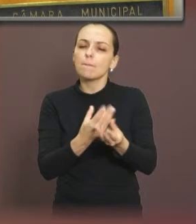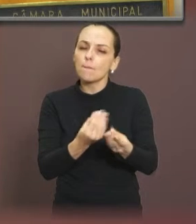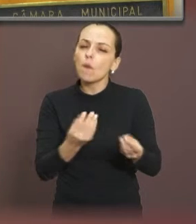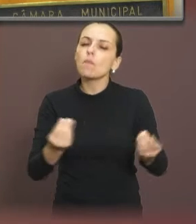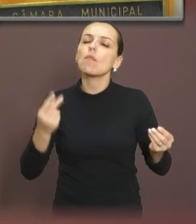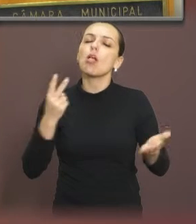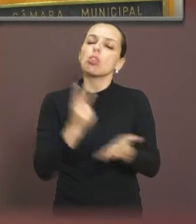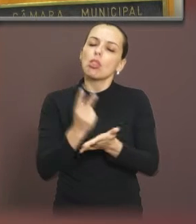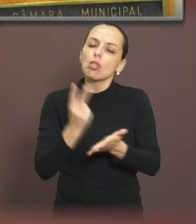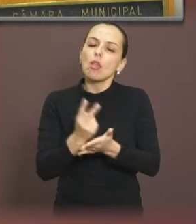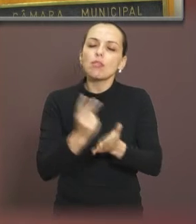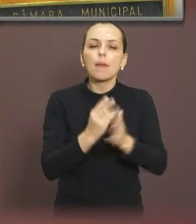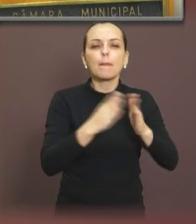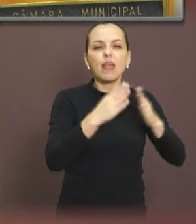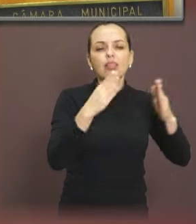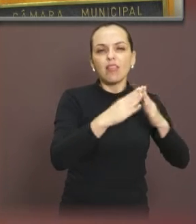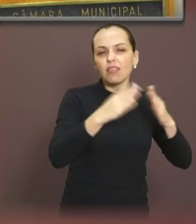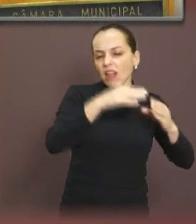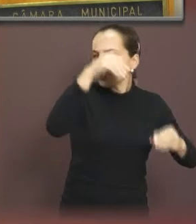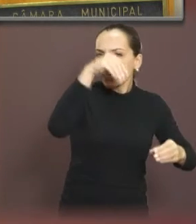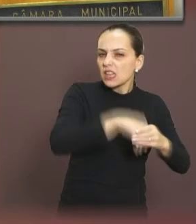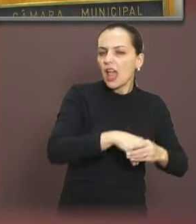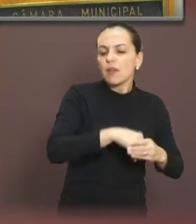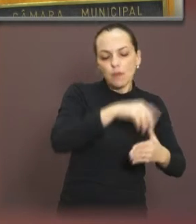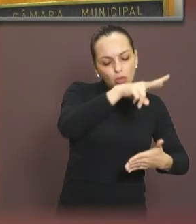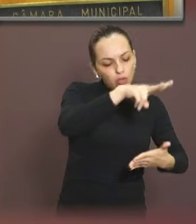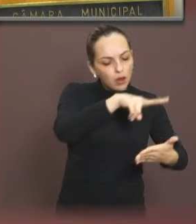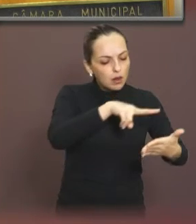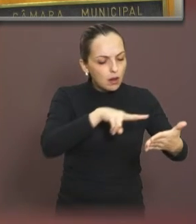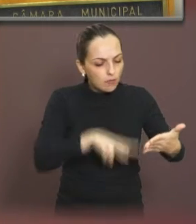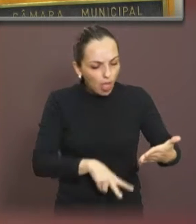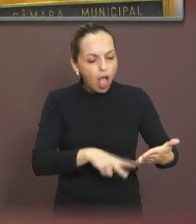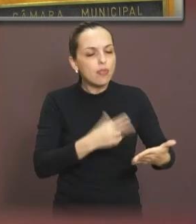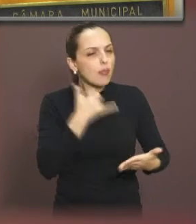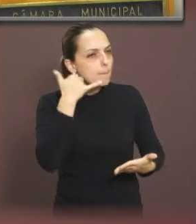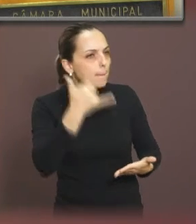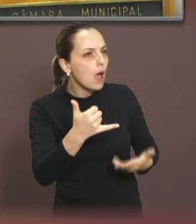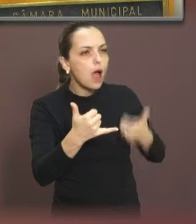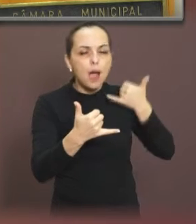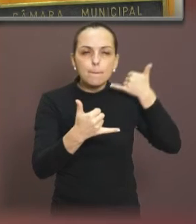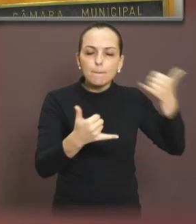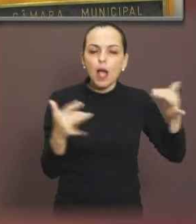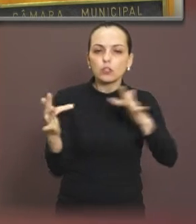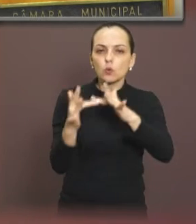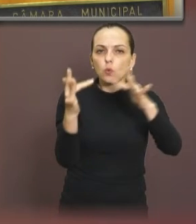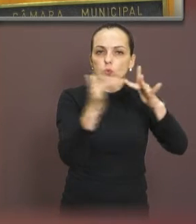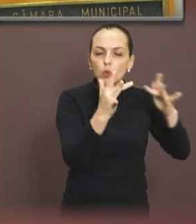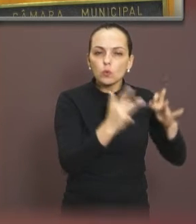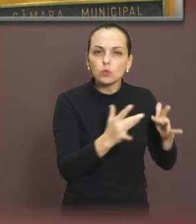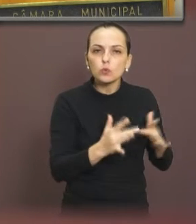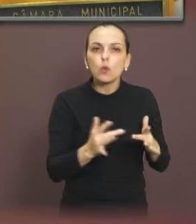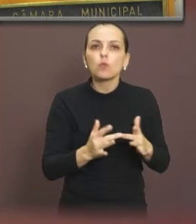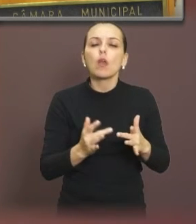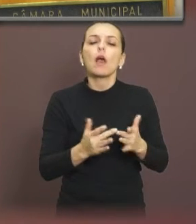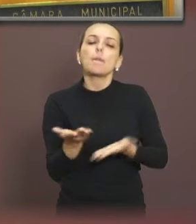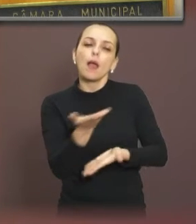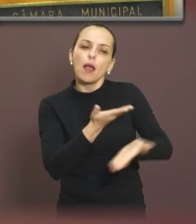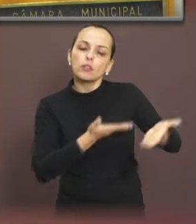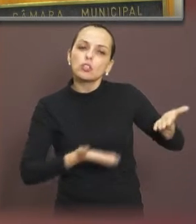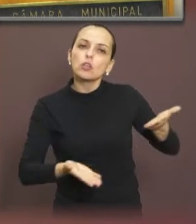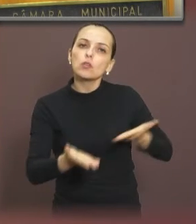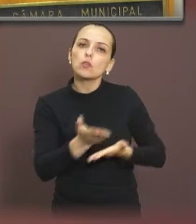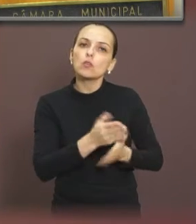nossas casas, onde nós lemos projetos, onde nós reivindicamos e fazemos diversas ligações para os vereadores, para articular, então, aprovação de